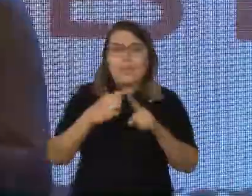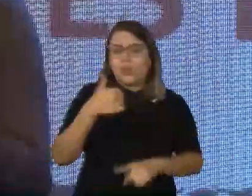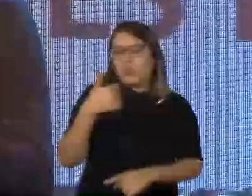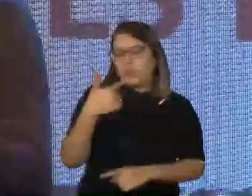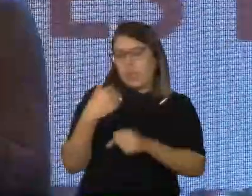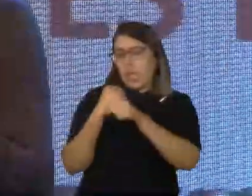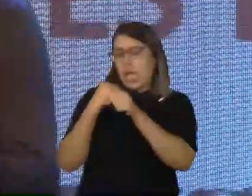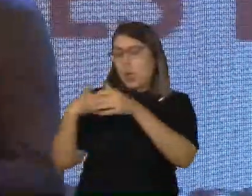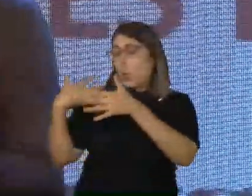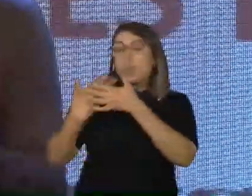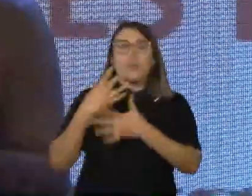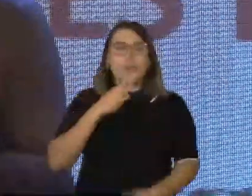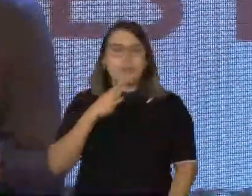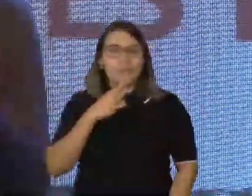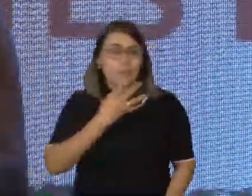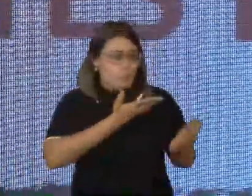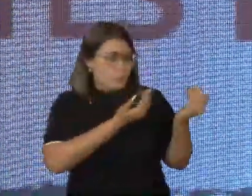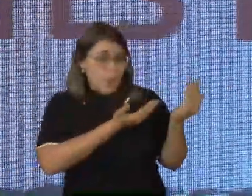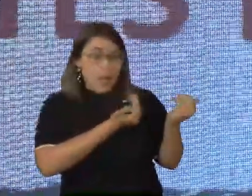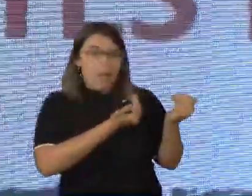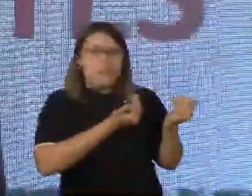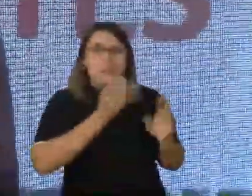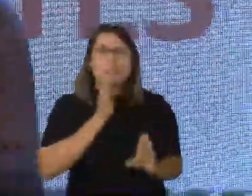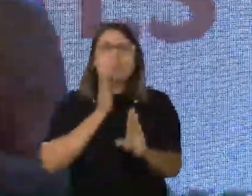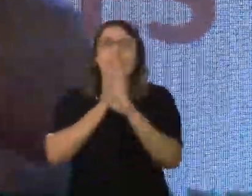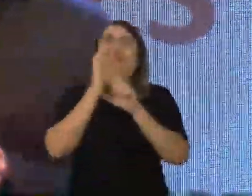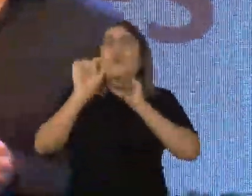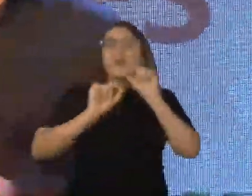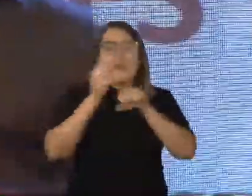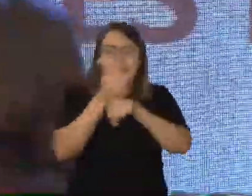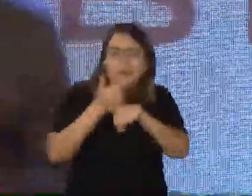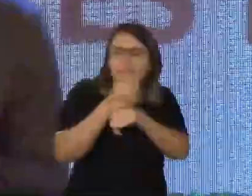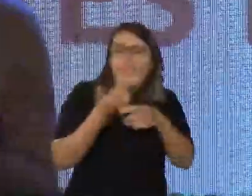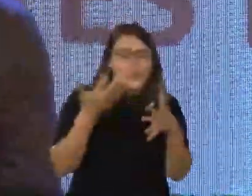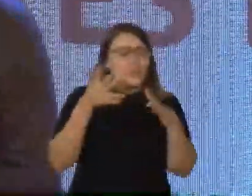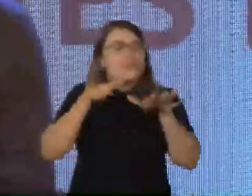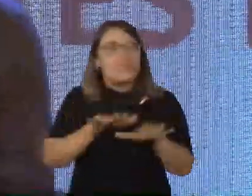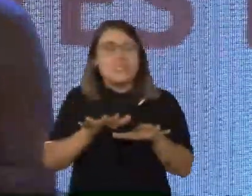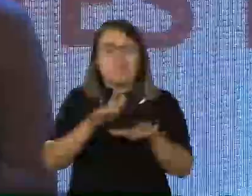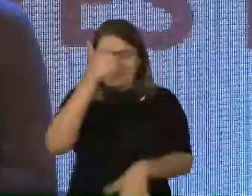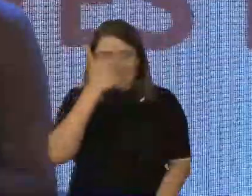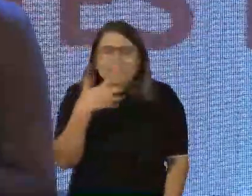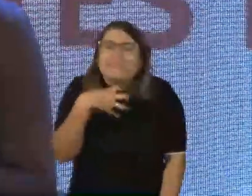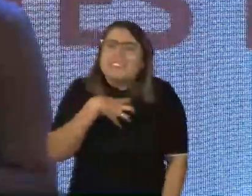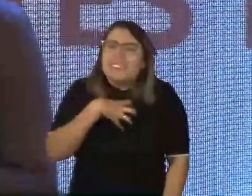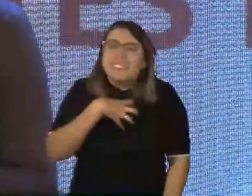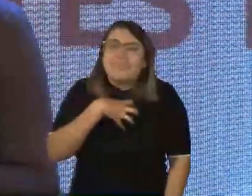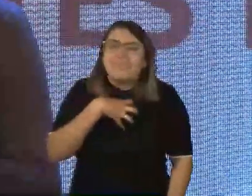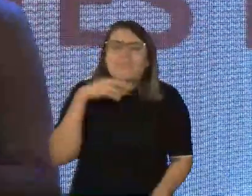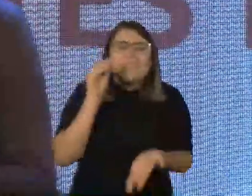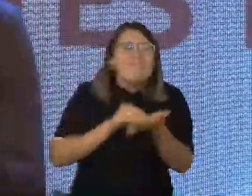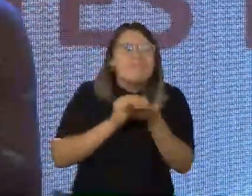jovem que mudou completamente a minha vida e que fez eu me tornar um profissional da inclusão. Mas eu me sinto sempre como um papel em branco,